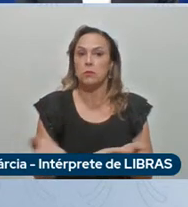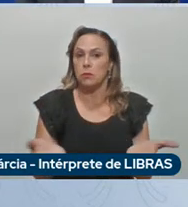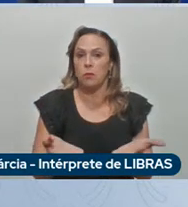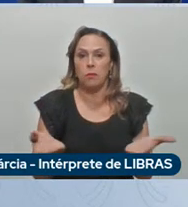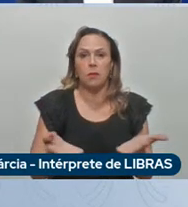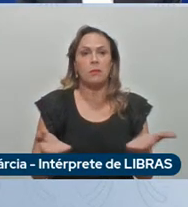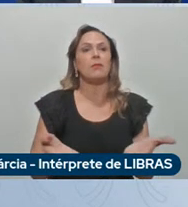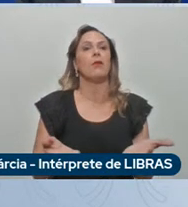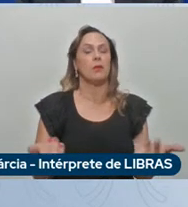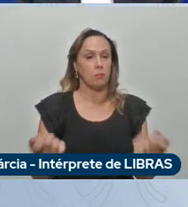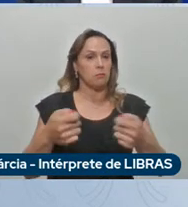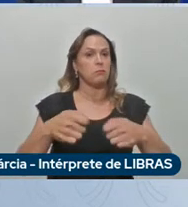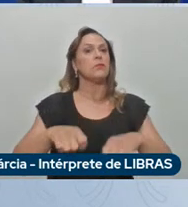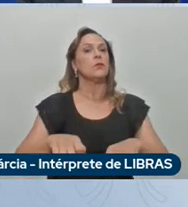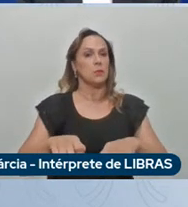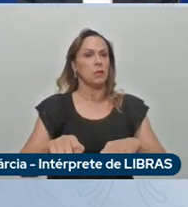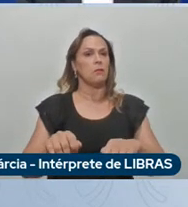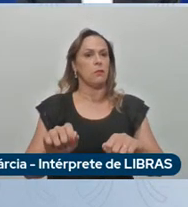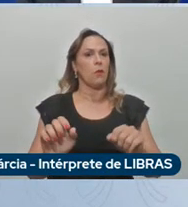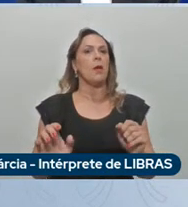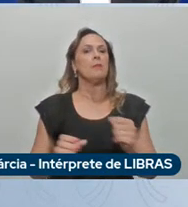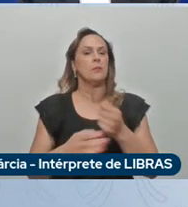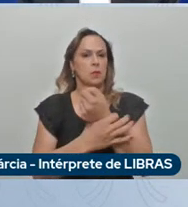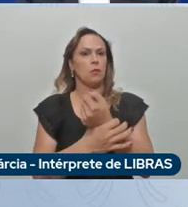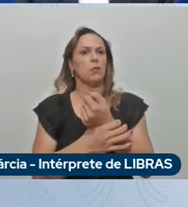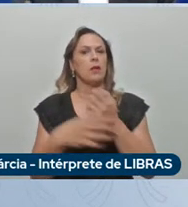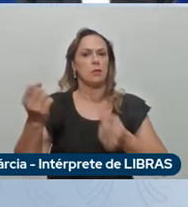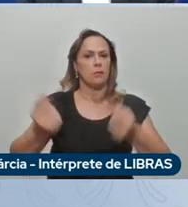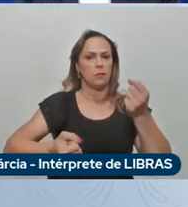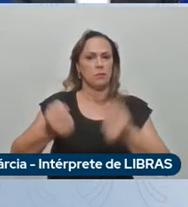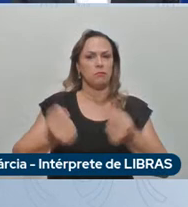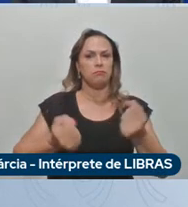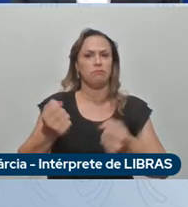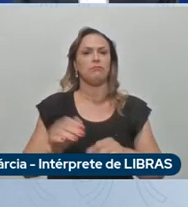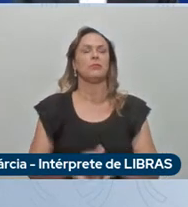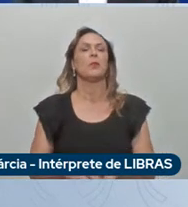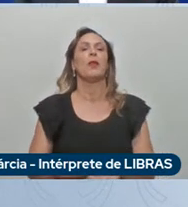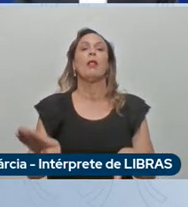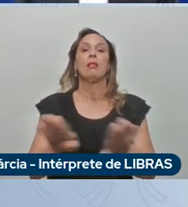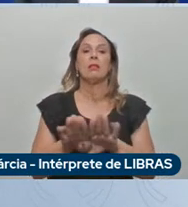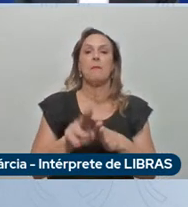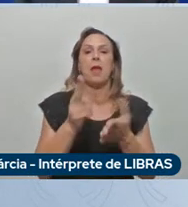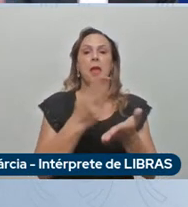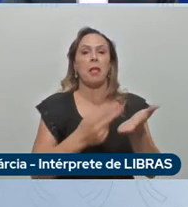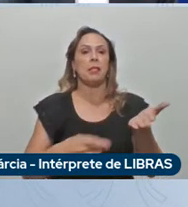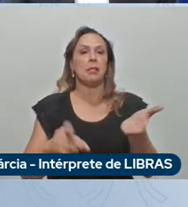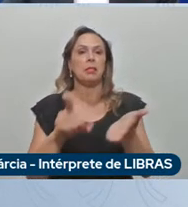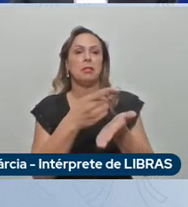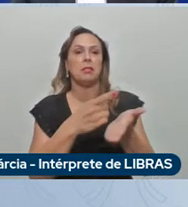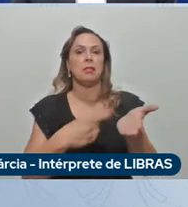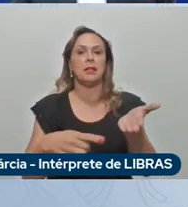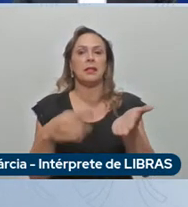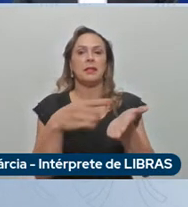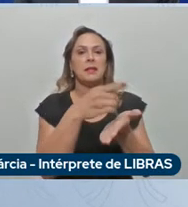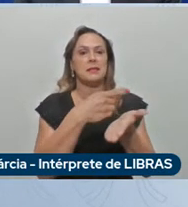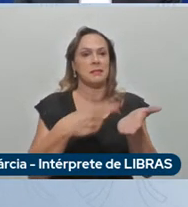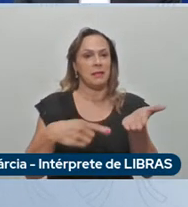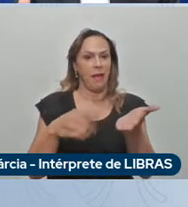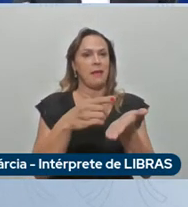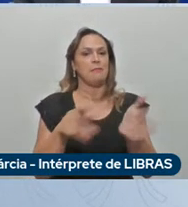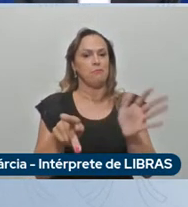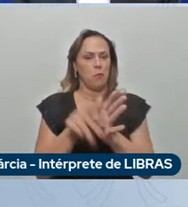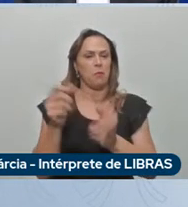veicular aqui em Betim Design Center então nós desenhamos também os nossos carros o que fala muito de inovação